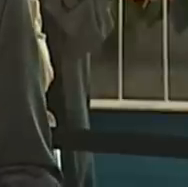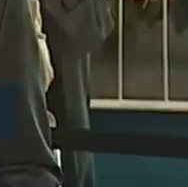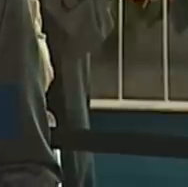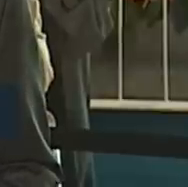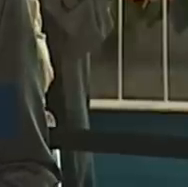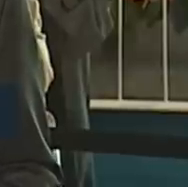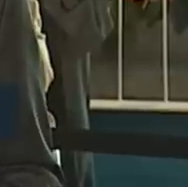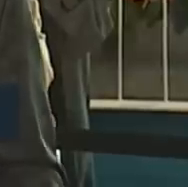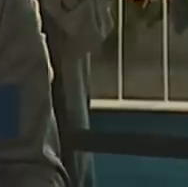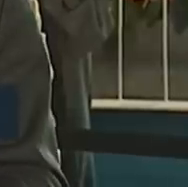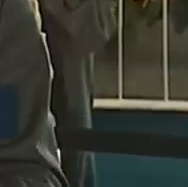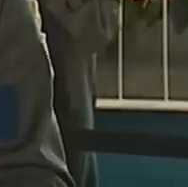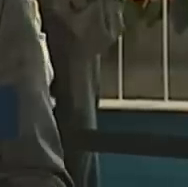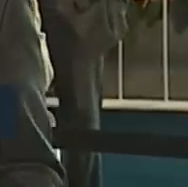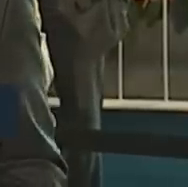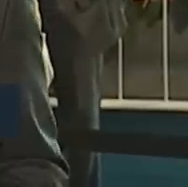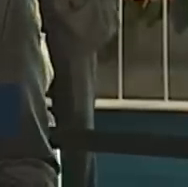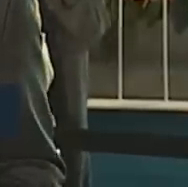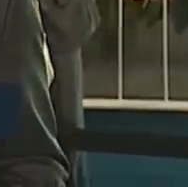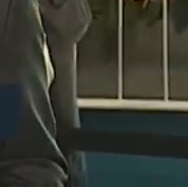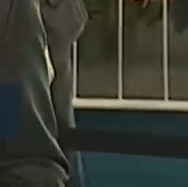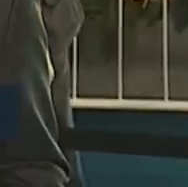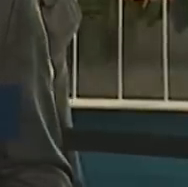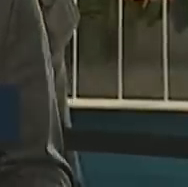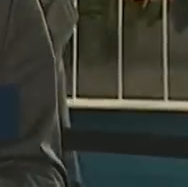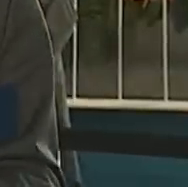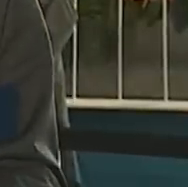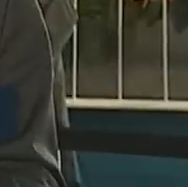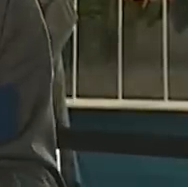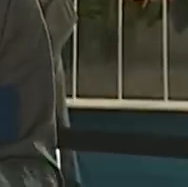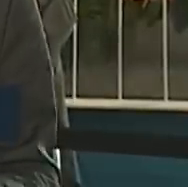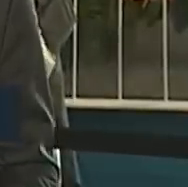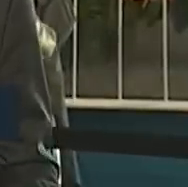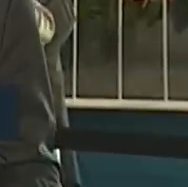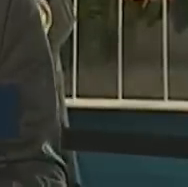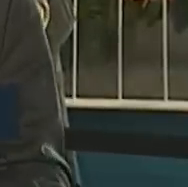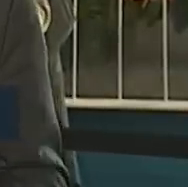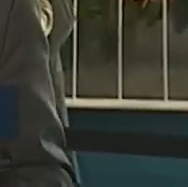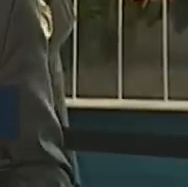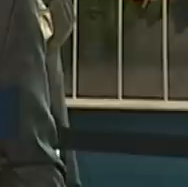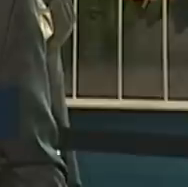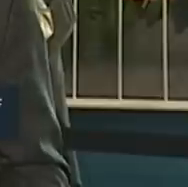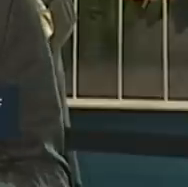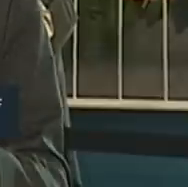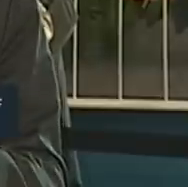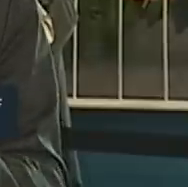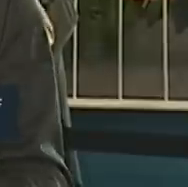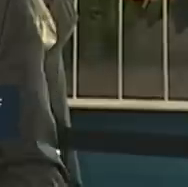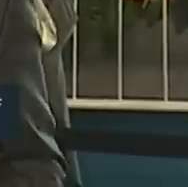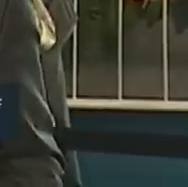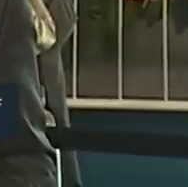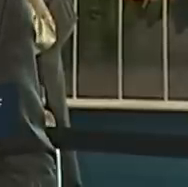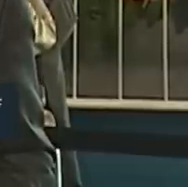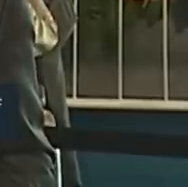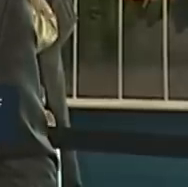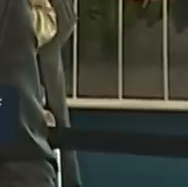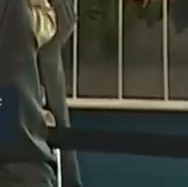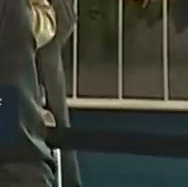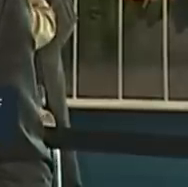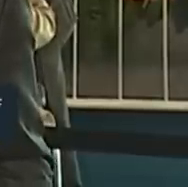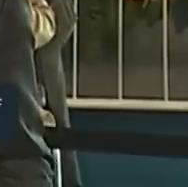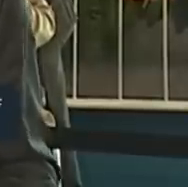Bom dia, Malu. A presidenta Dilma Rousseff chega aqui no Polo Petroquímico da Braskem, Marechal Deodoro, cidade que fica a 28